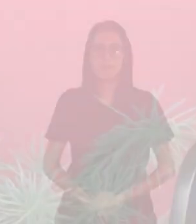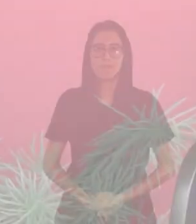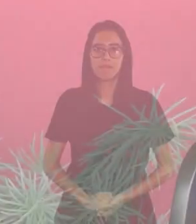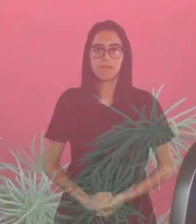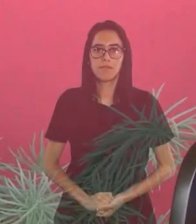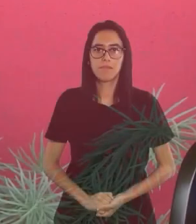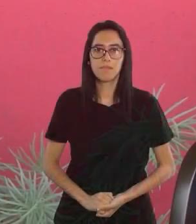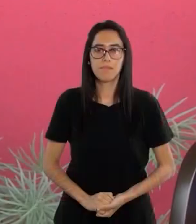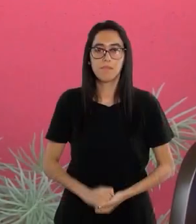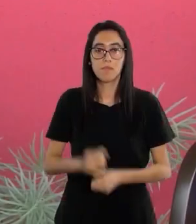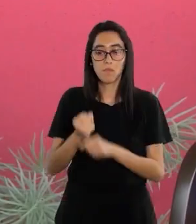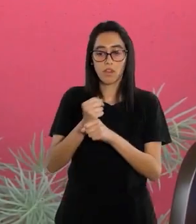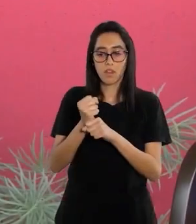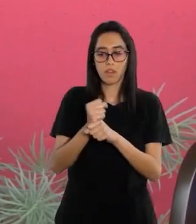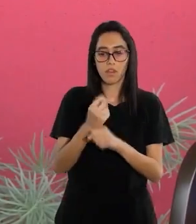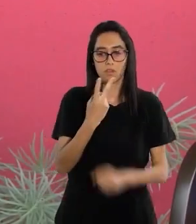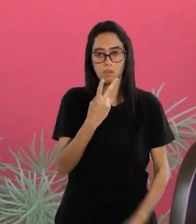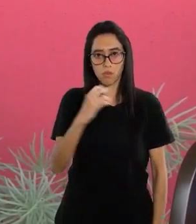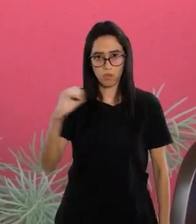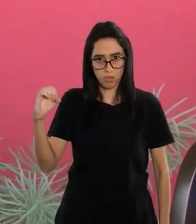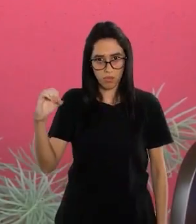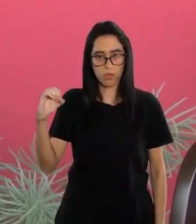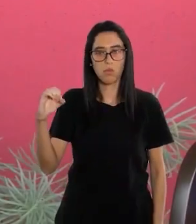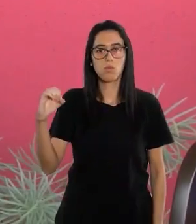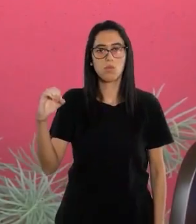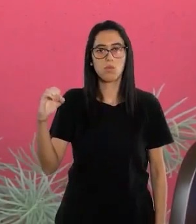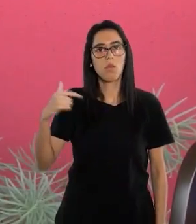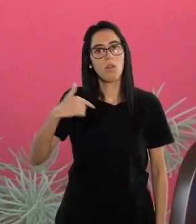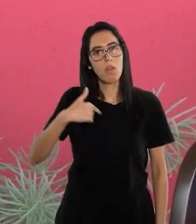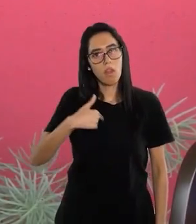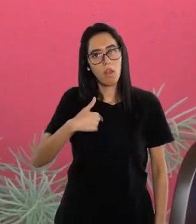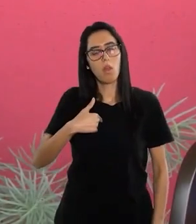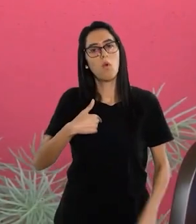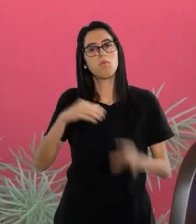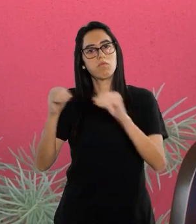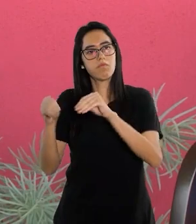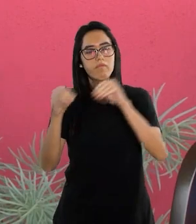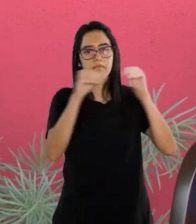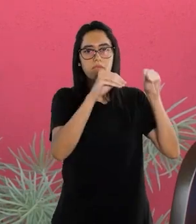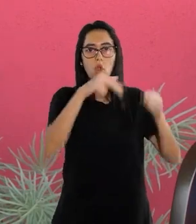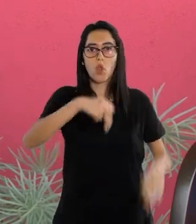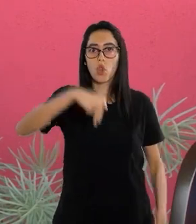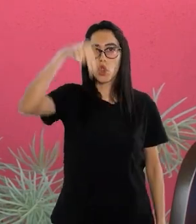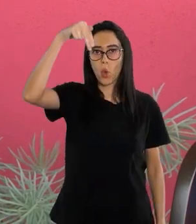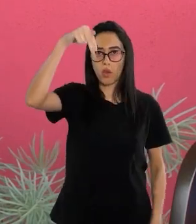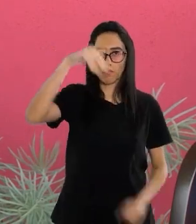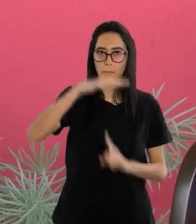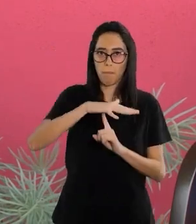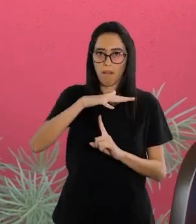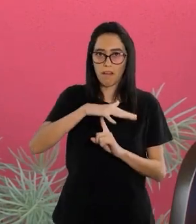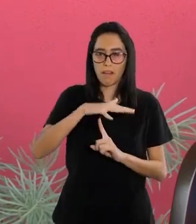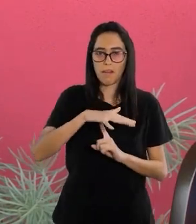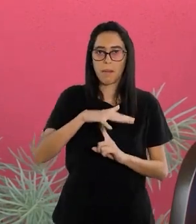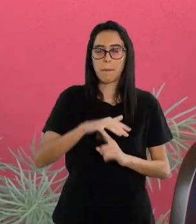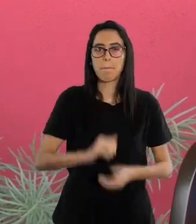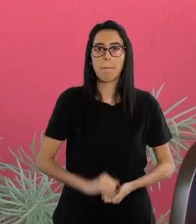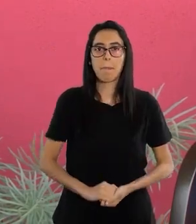Quando foi em 2000, eu fui embora pro norte do Paraná.